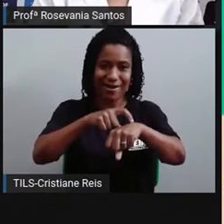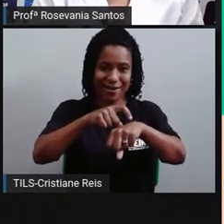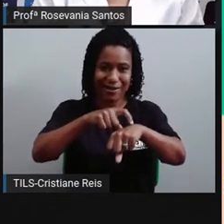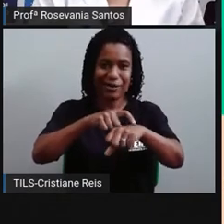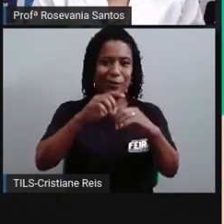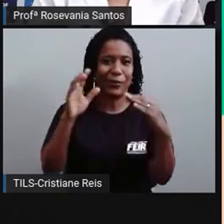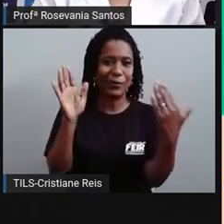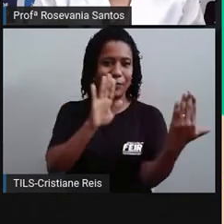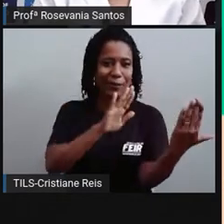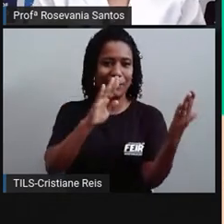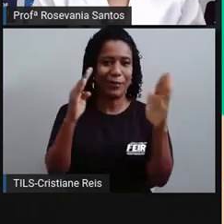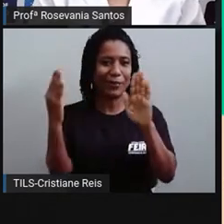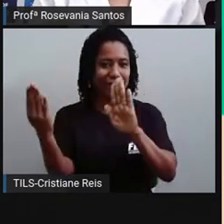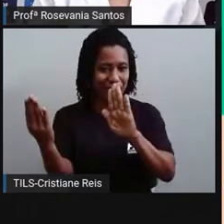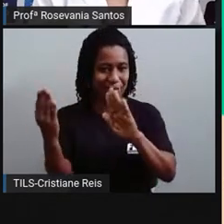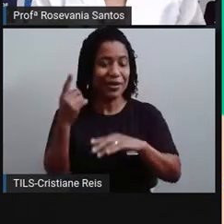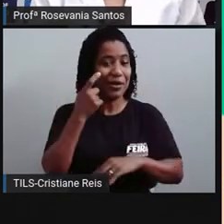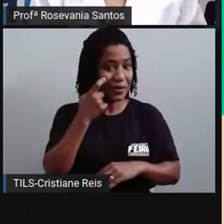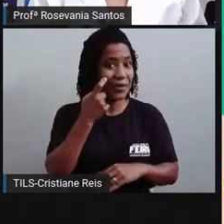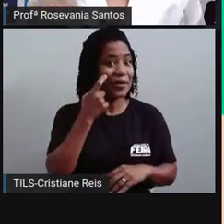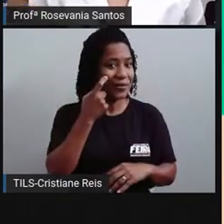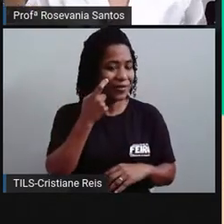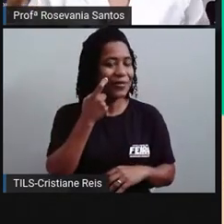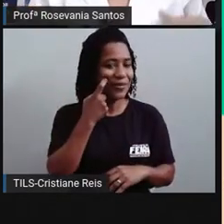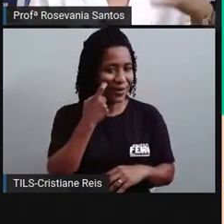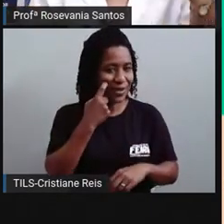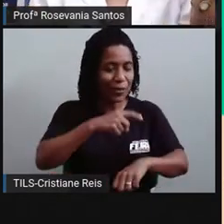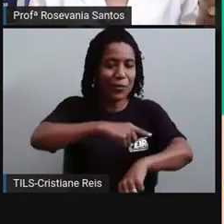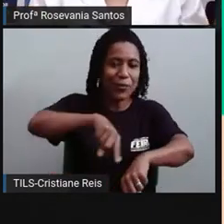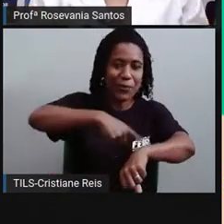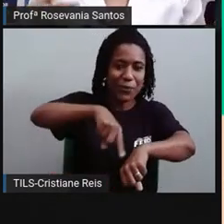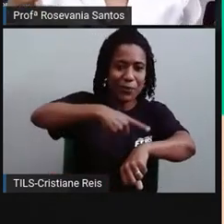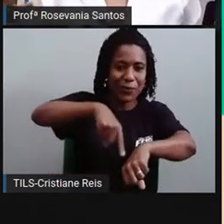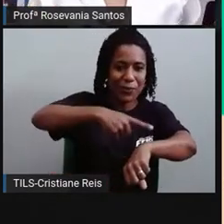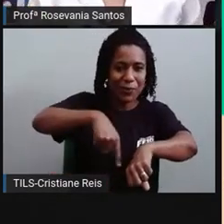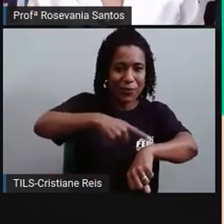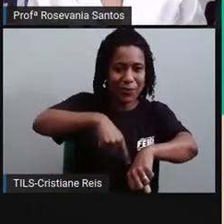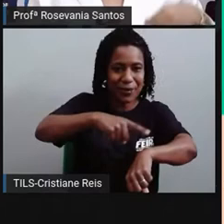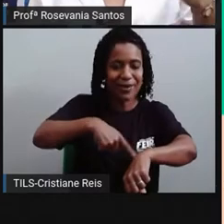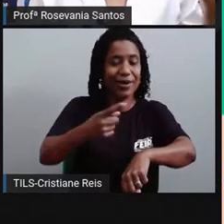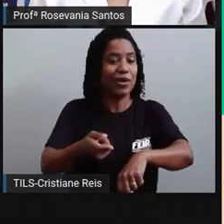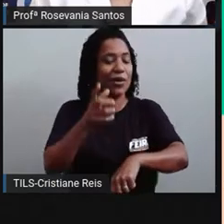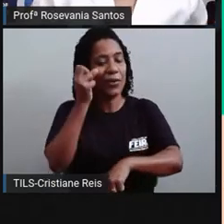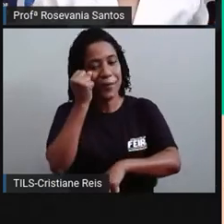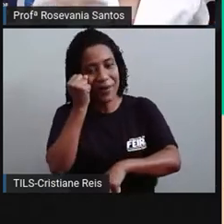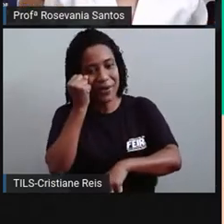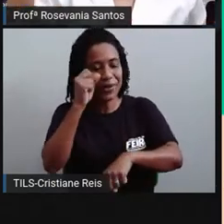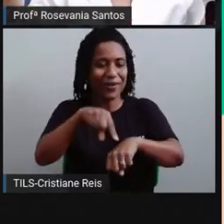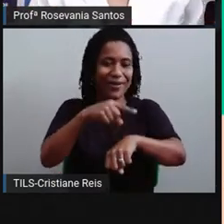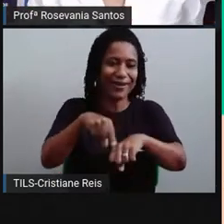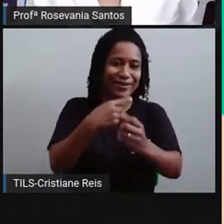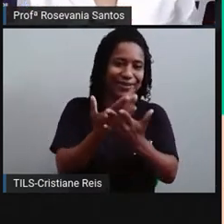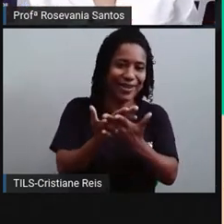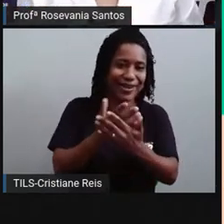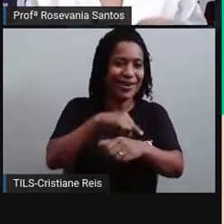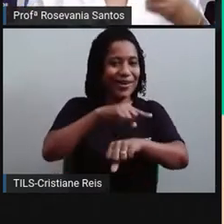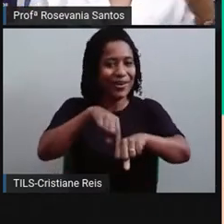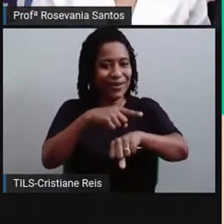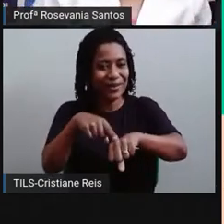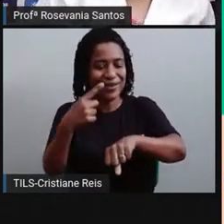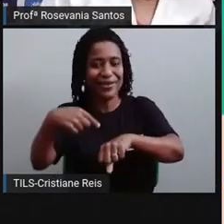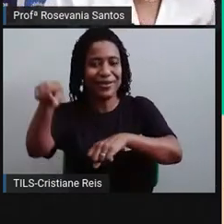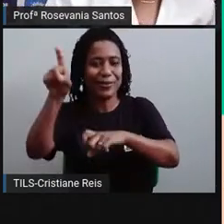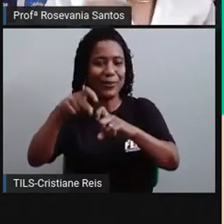né? As horas, a gente ali, né? É marcado o nosso tempo. É hora de acordar, hora de dormir, hora de estudar, hora de ir para o